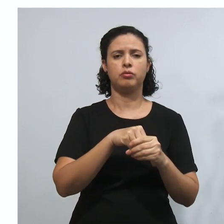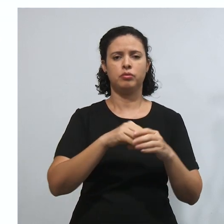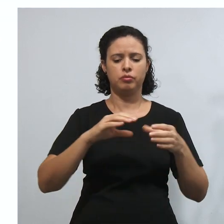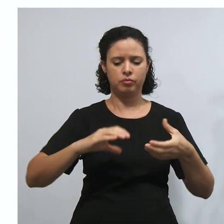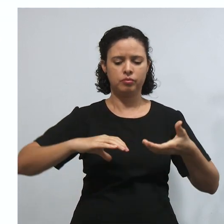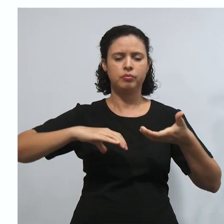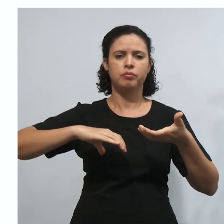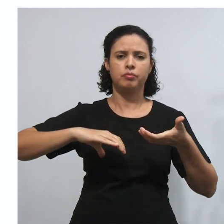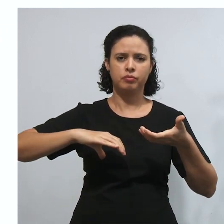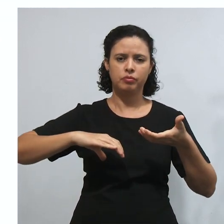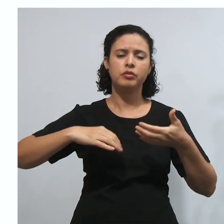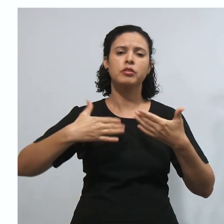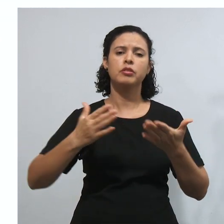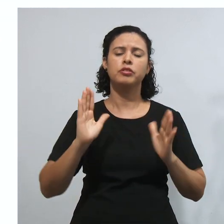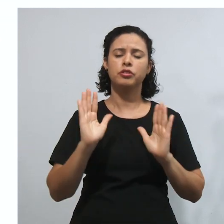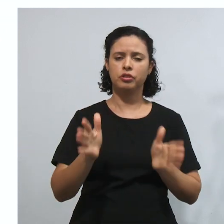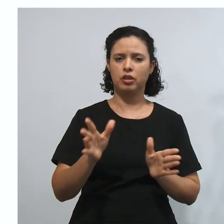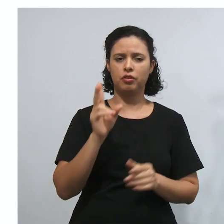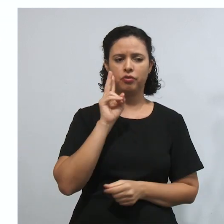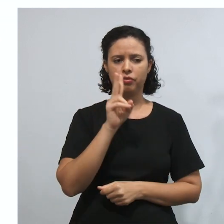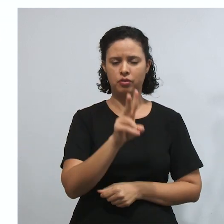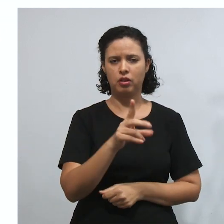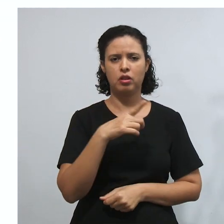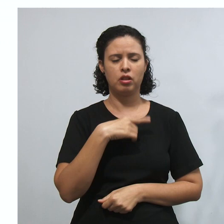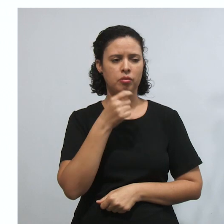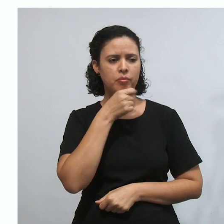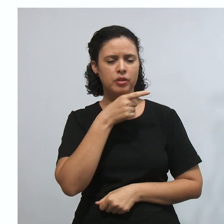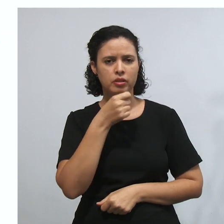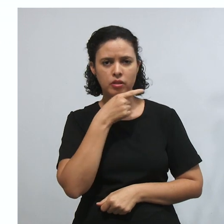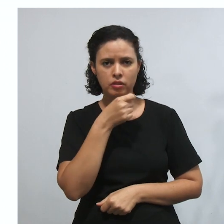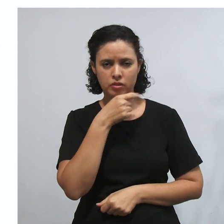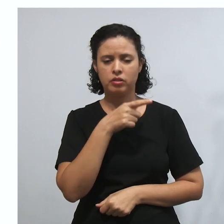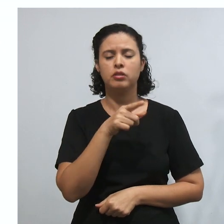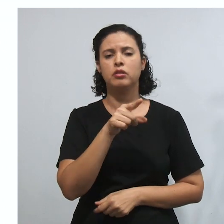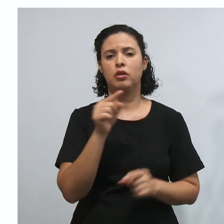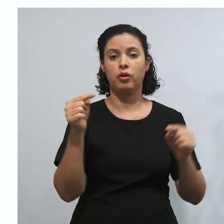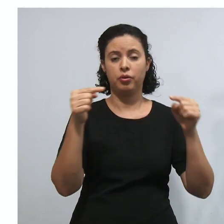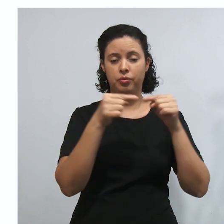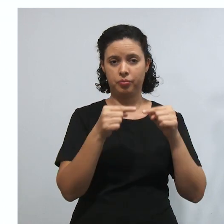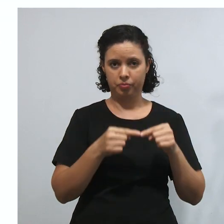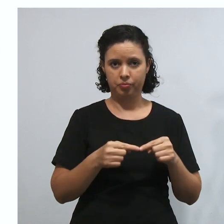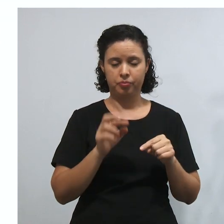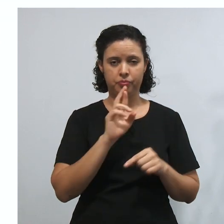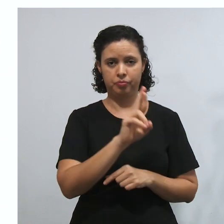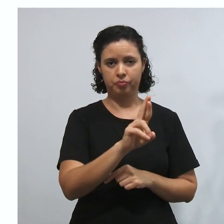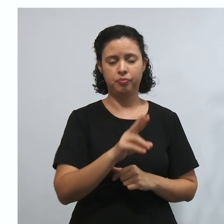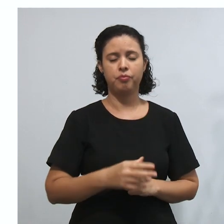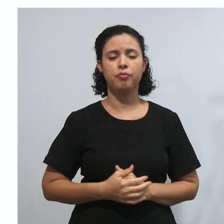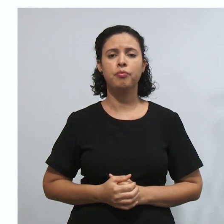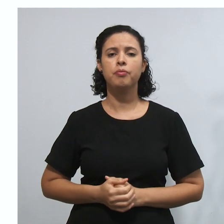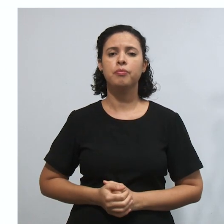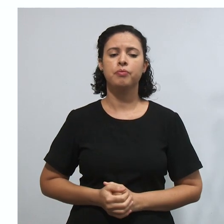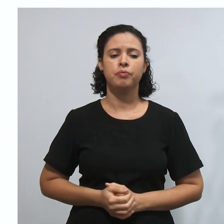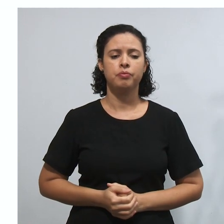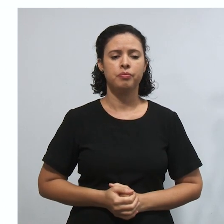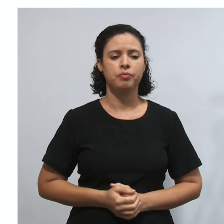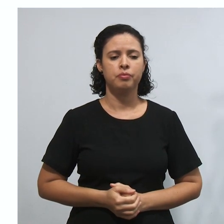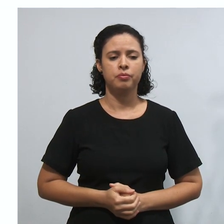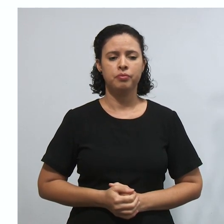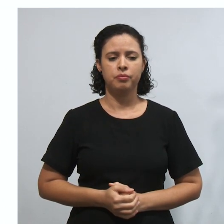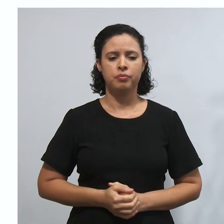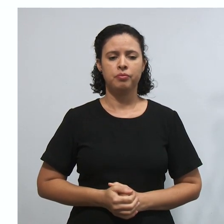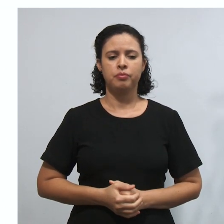pegadinha a respeito disso, a respeito dessa questão da representação. Tá certo? Agora,